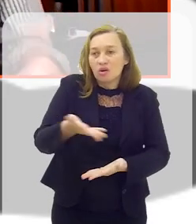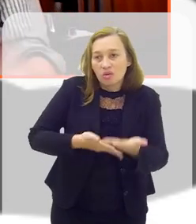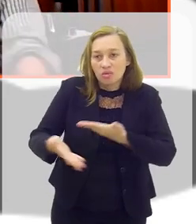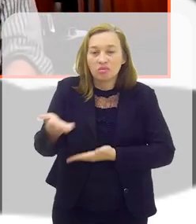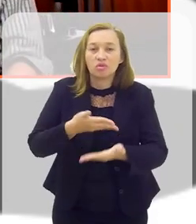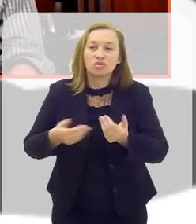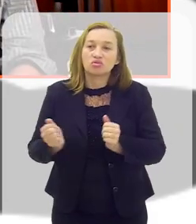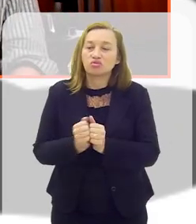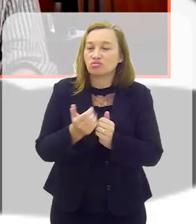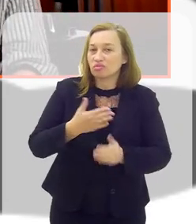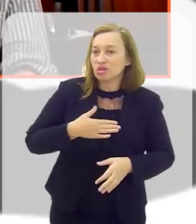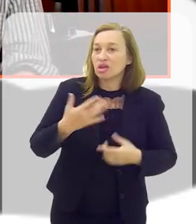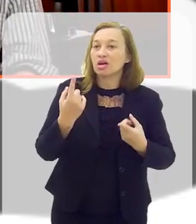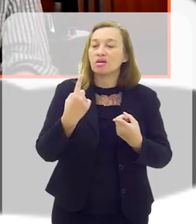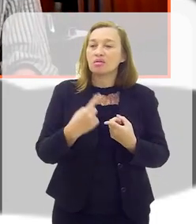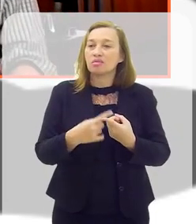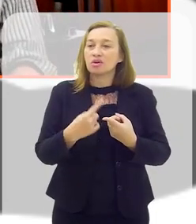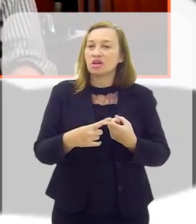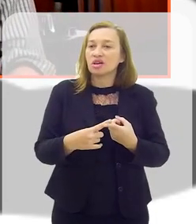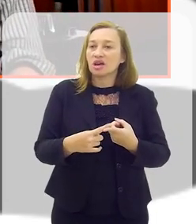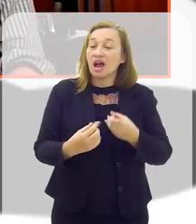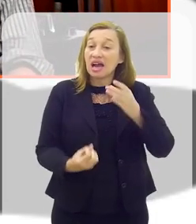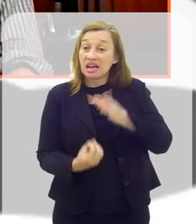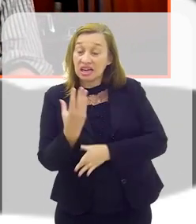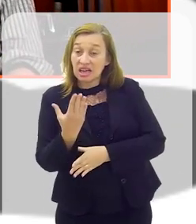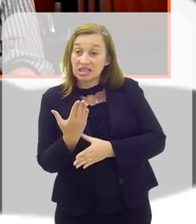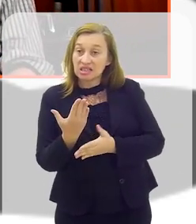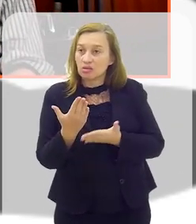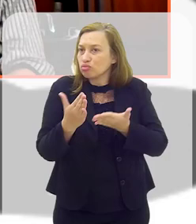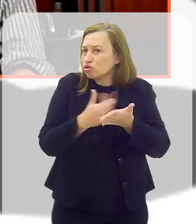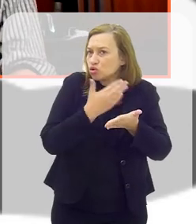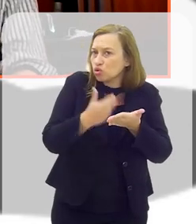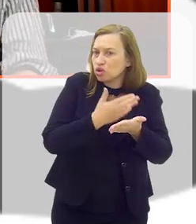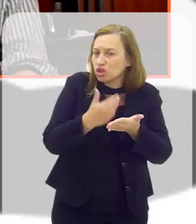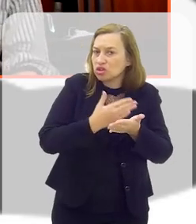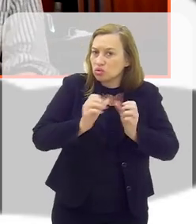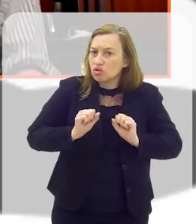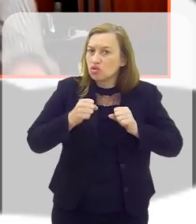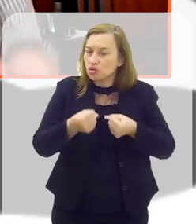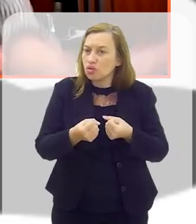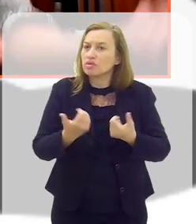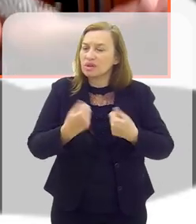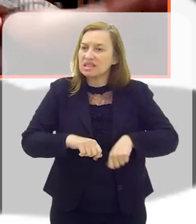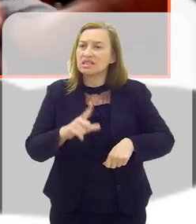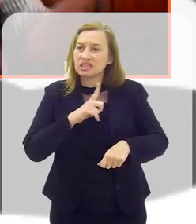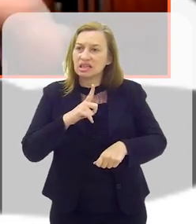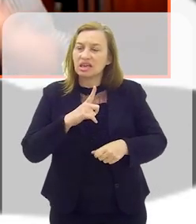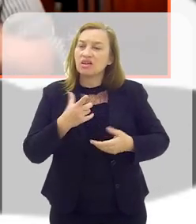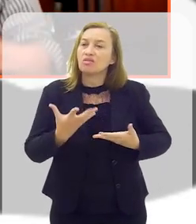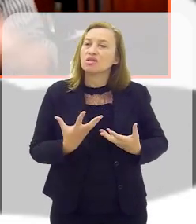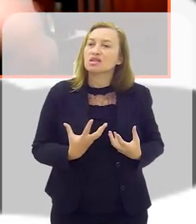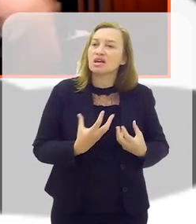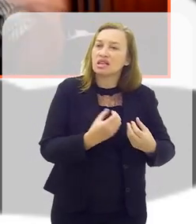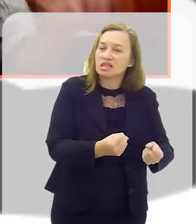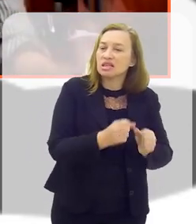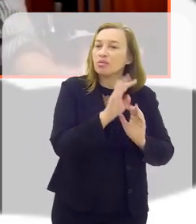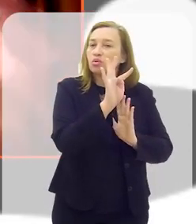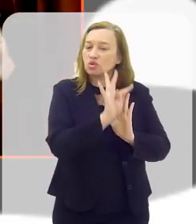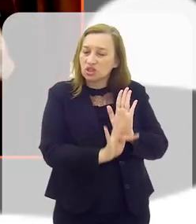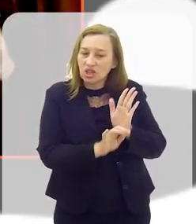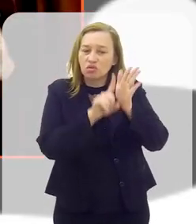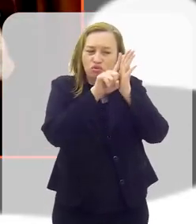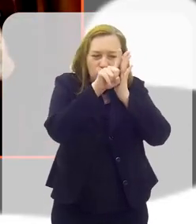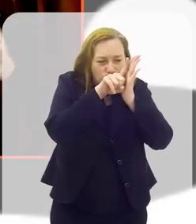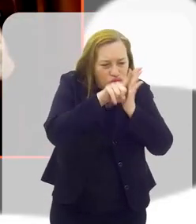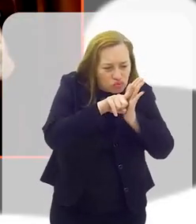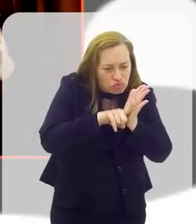junto comigo, porque a confecção de um livro, ela demanda muitos esforços. Você recebe, na realidade, os textos,